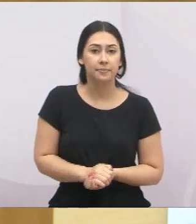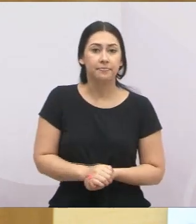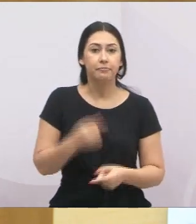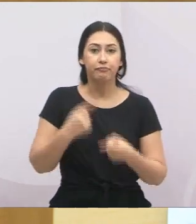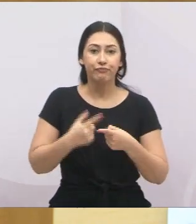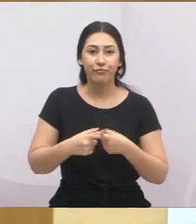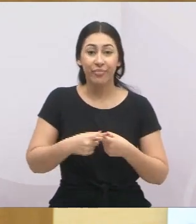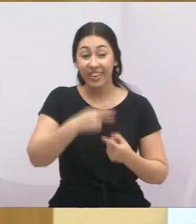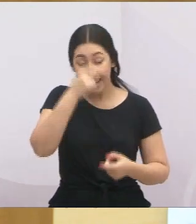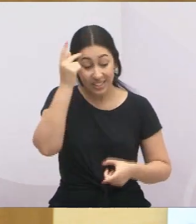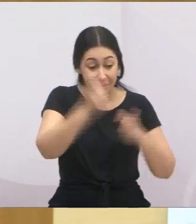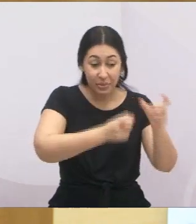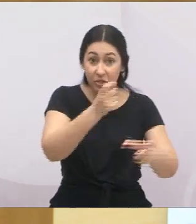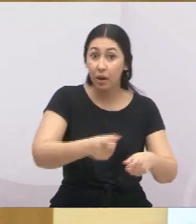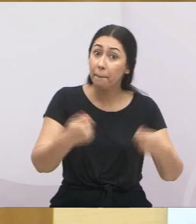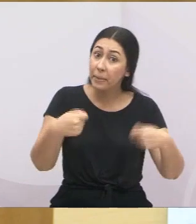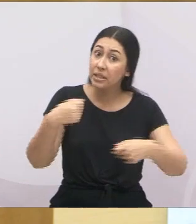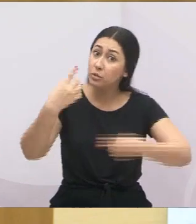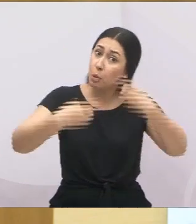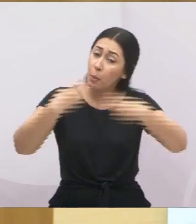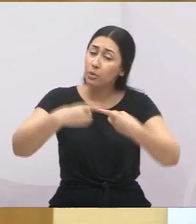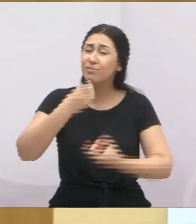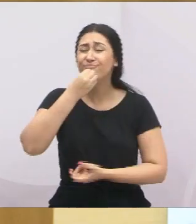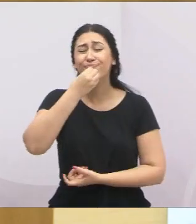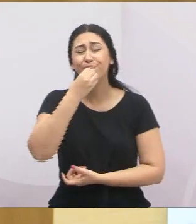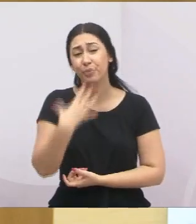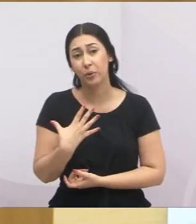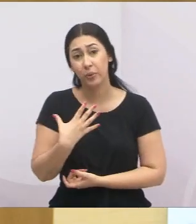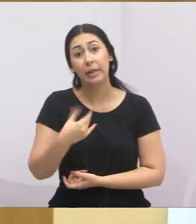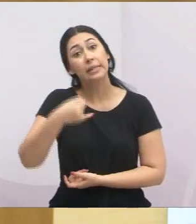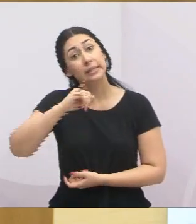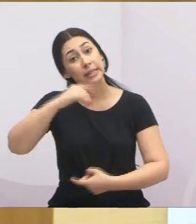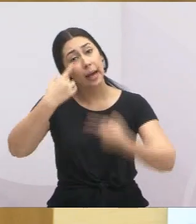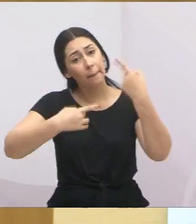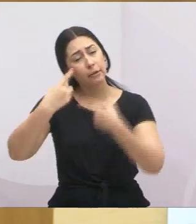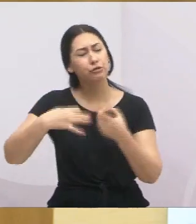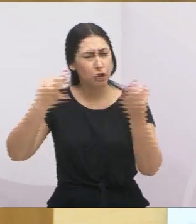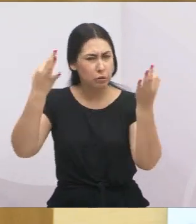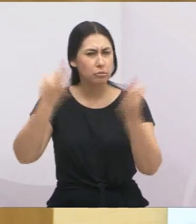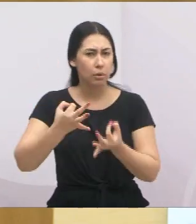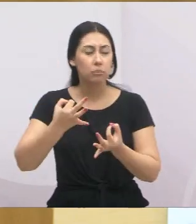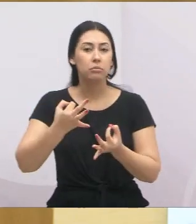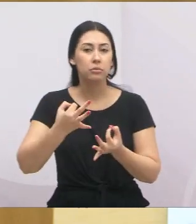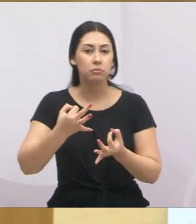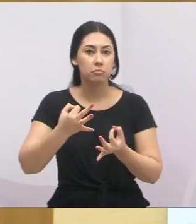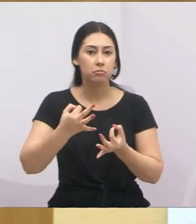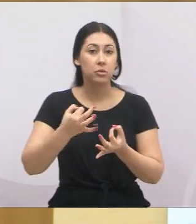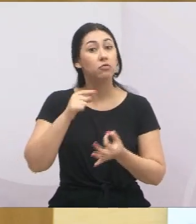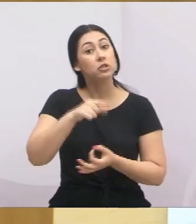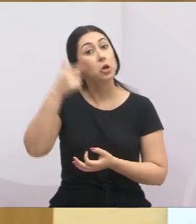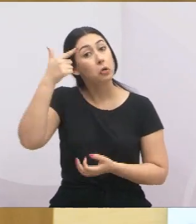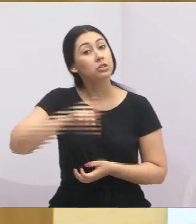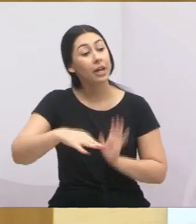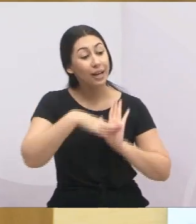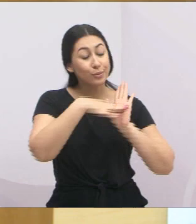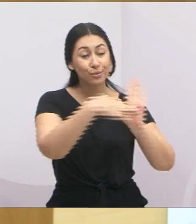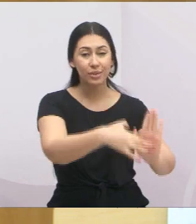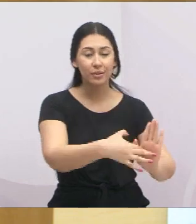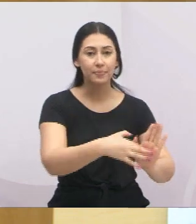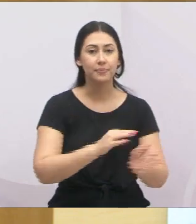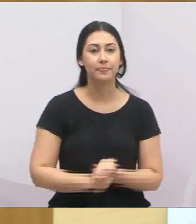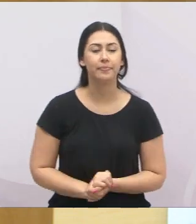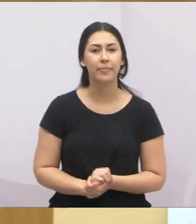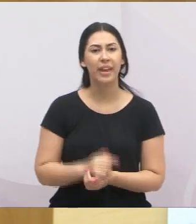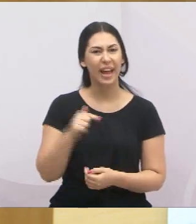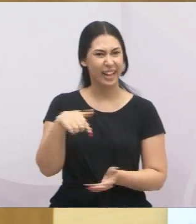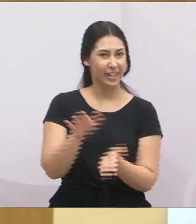pessoas dependem de uma boa política. E quando você tem uma boa política, com certeza você consegue dar melhorias para todos. E aqui em